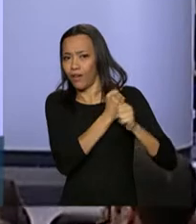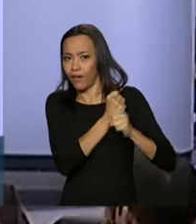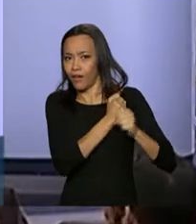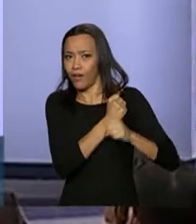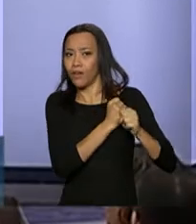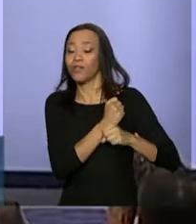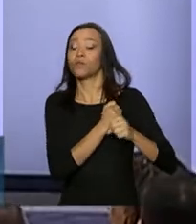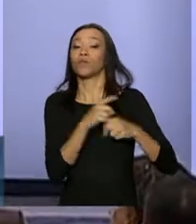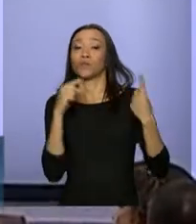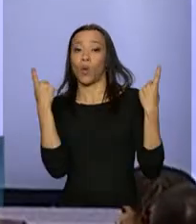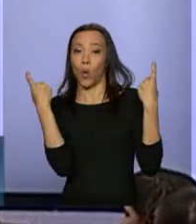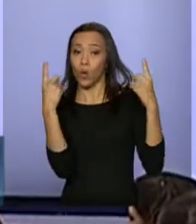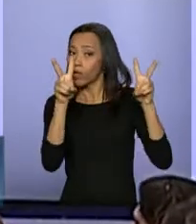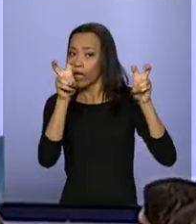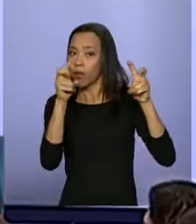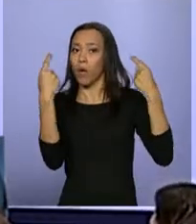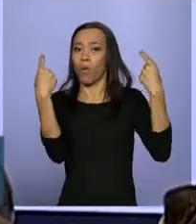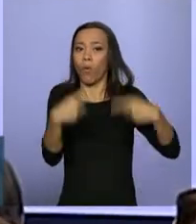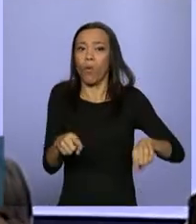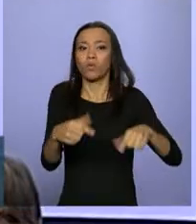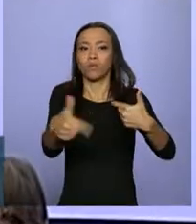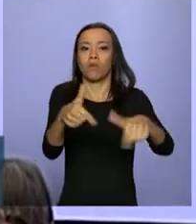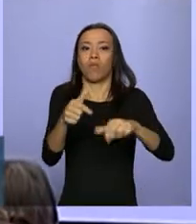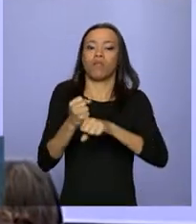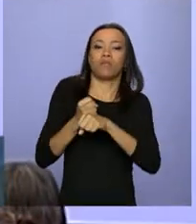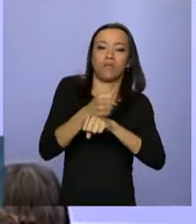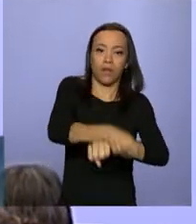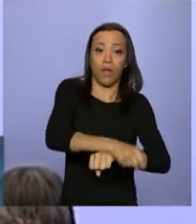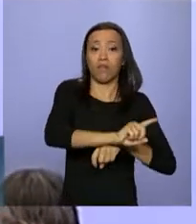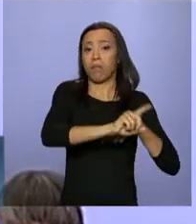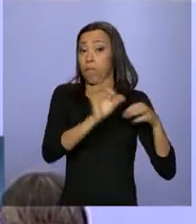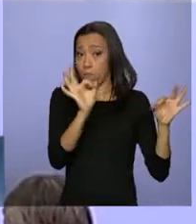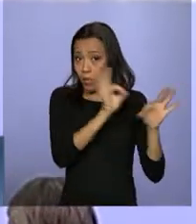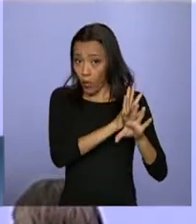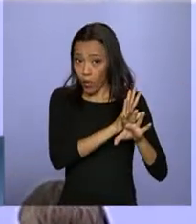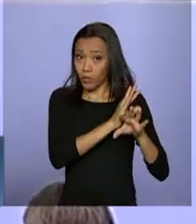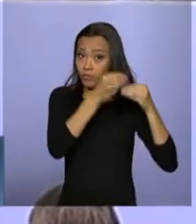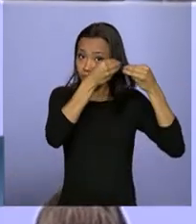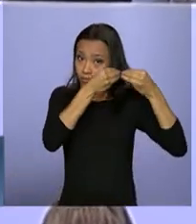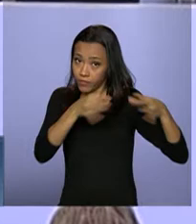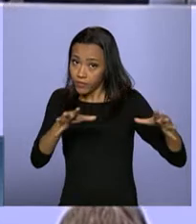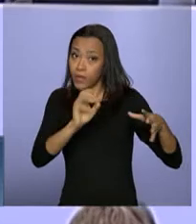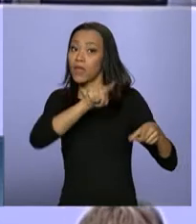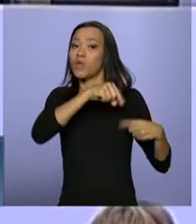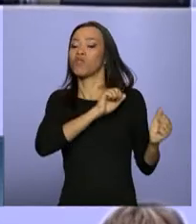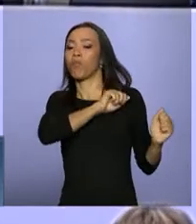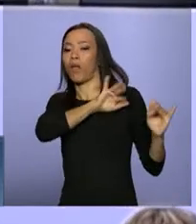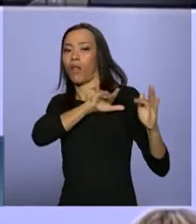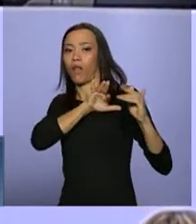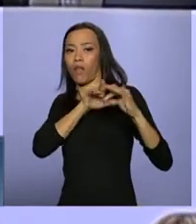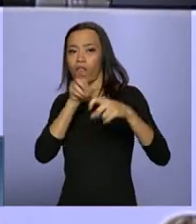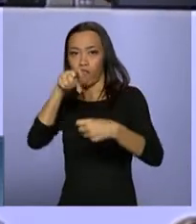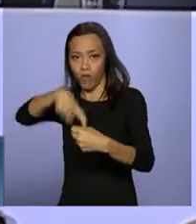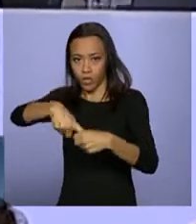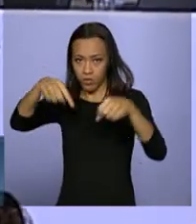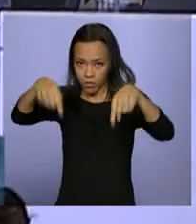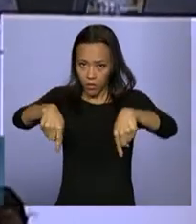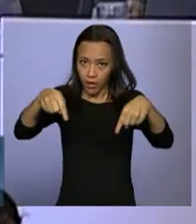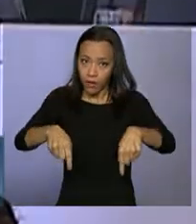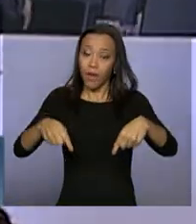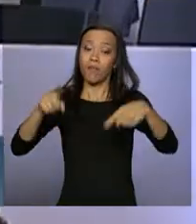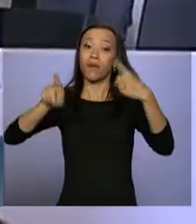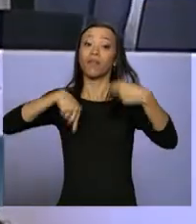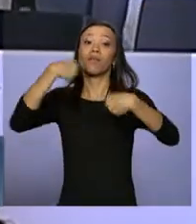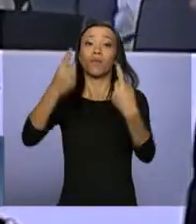Escravo no Brasil. Em seguida, retornaremos ao auditório para darmos continuidade ao evento com a realização do primeiro